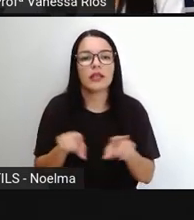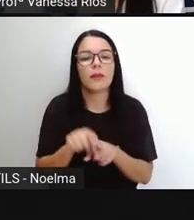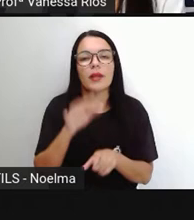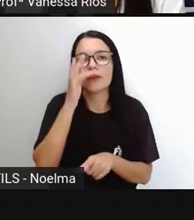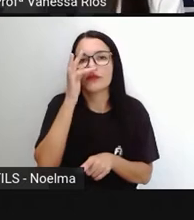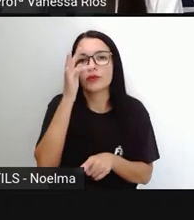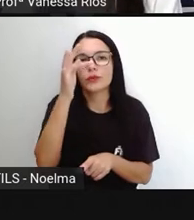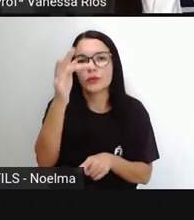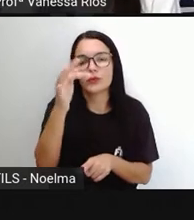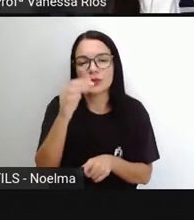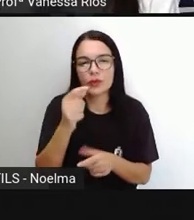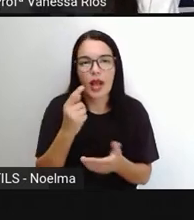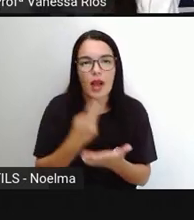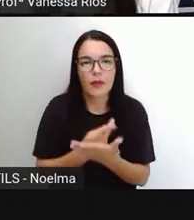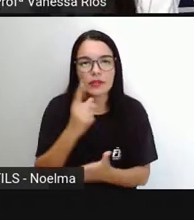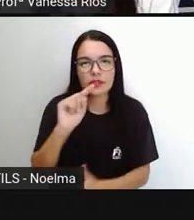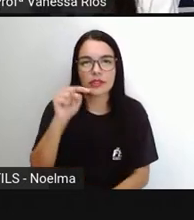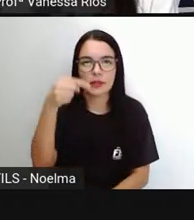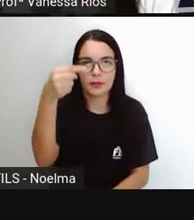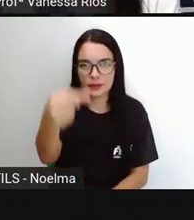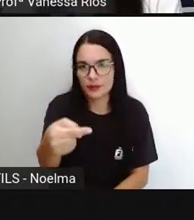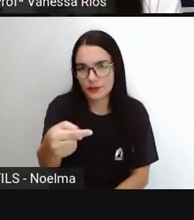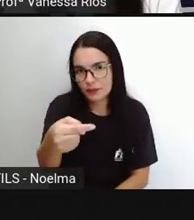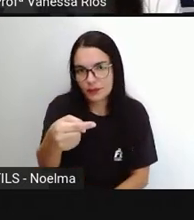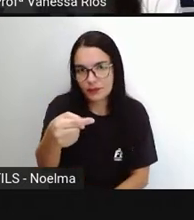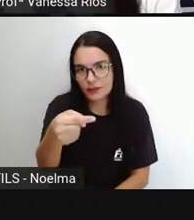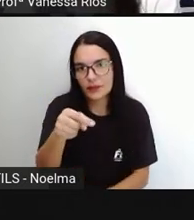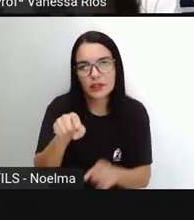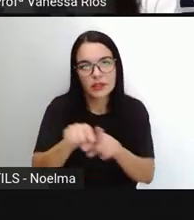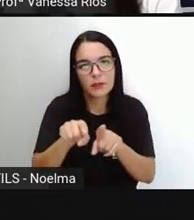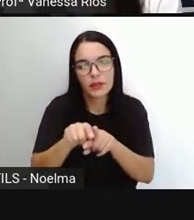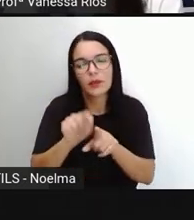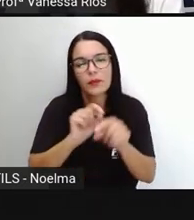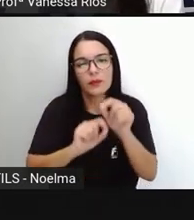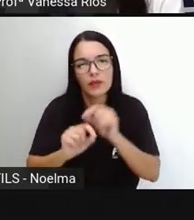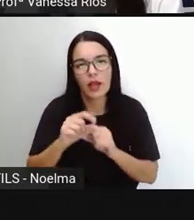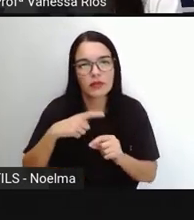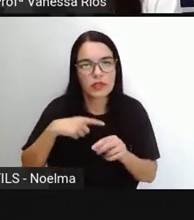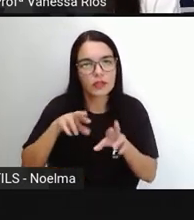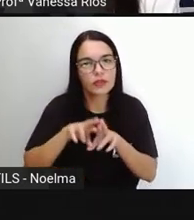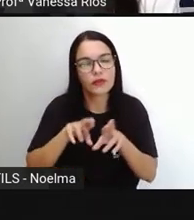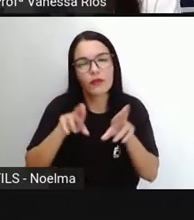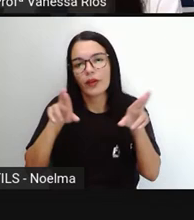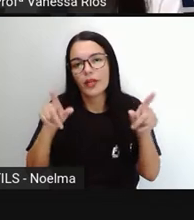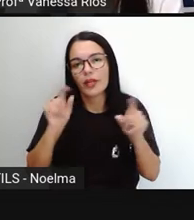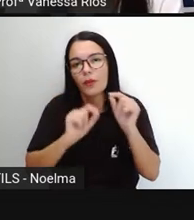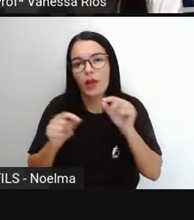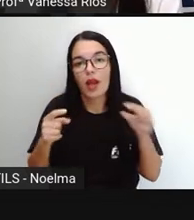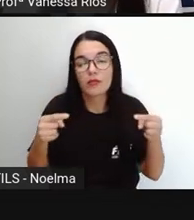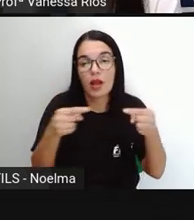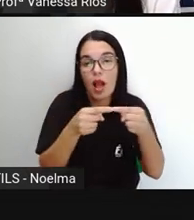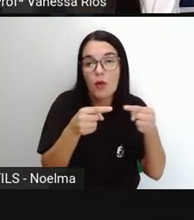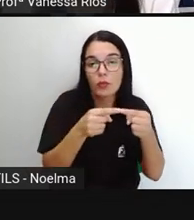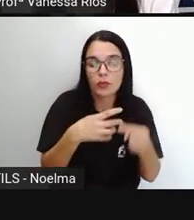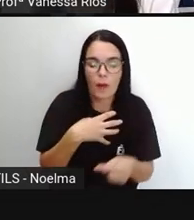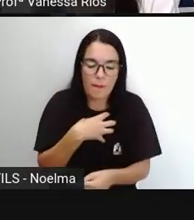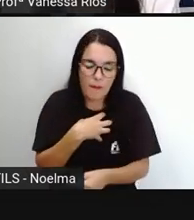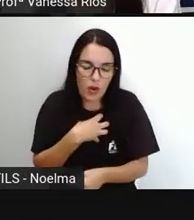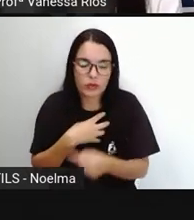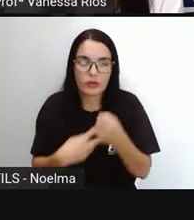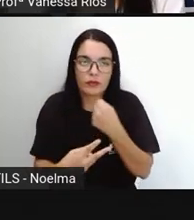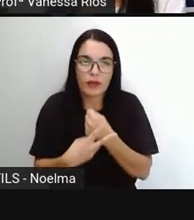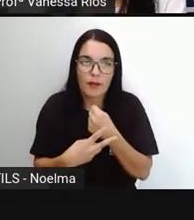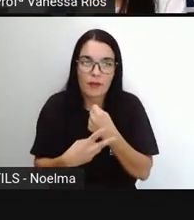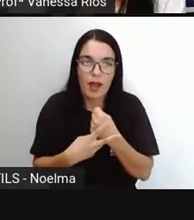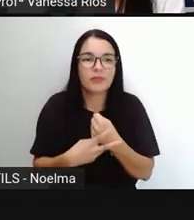futuro, que é o que vai acontecer depois. E os tempos verbais, eles são diferentes, de acordo ao modo verbal.